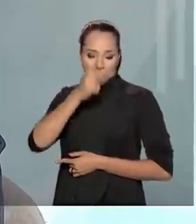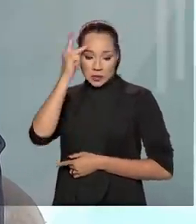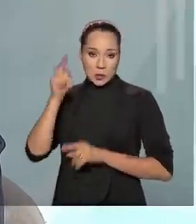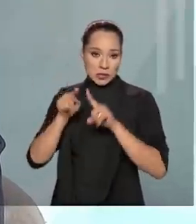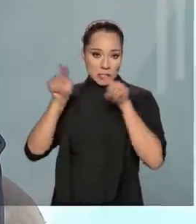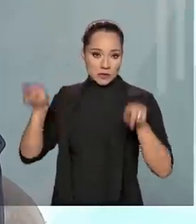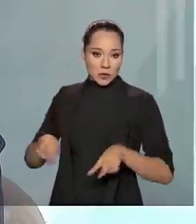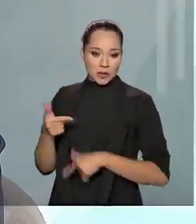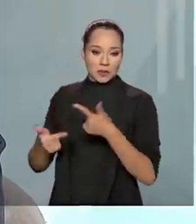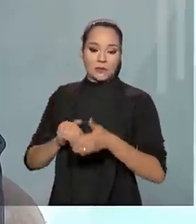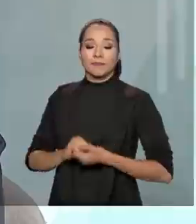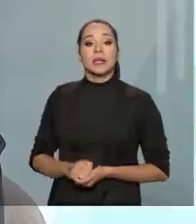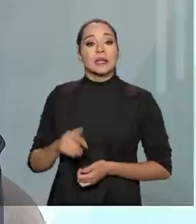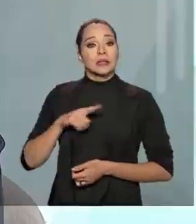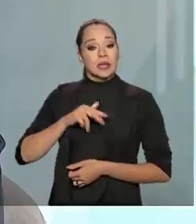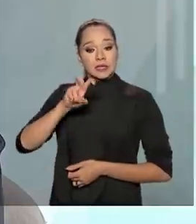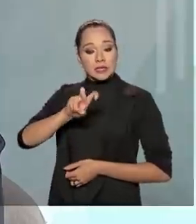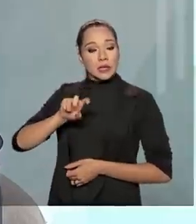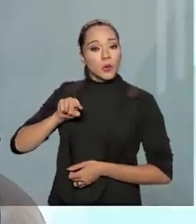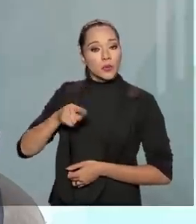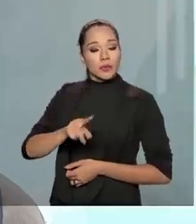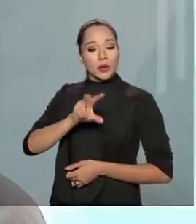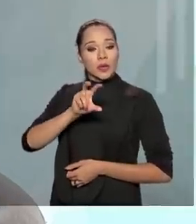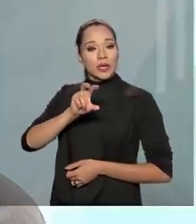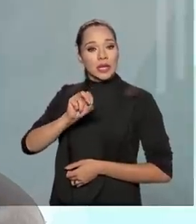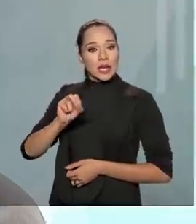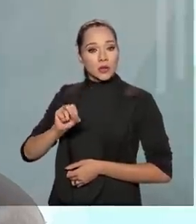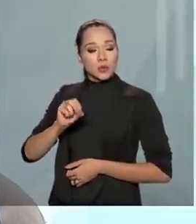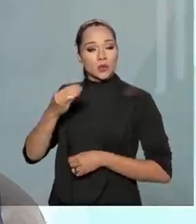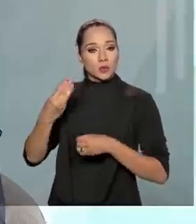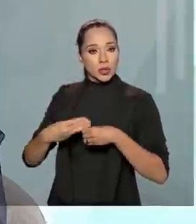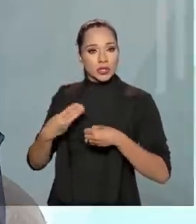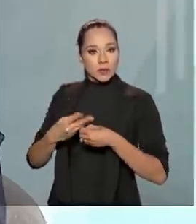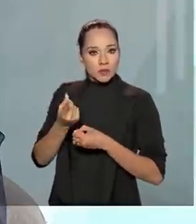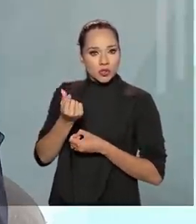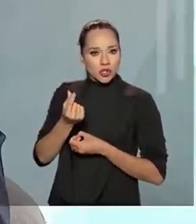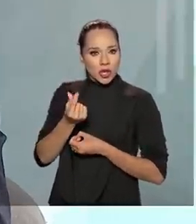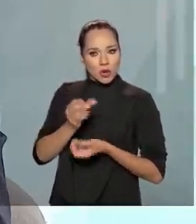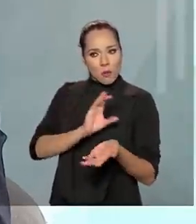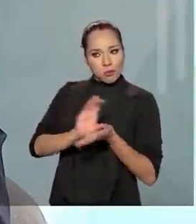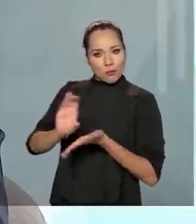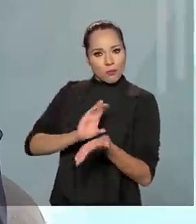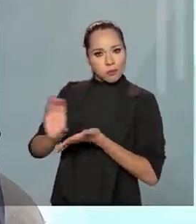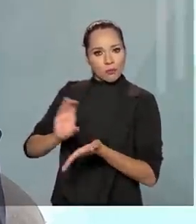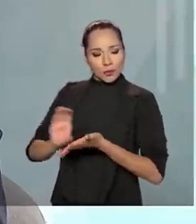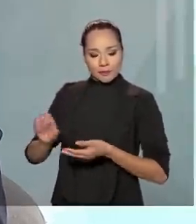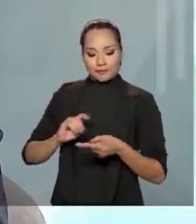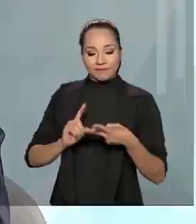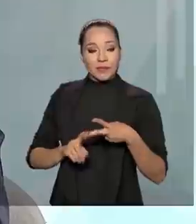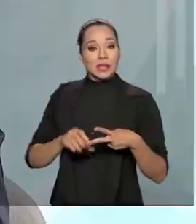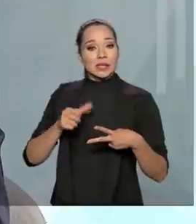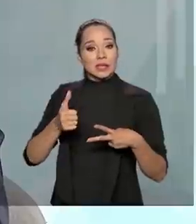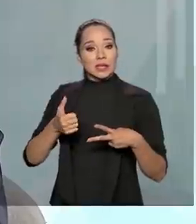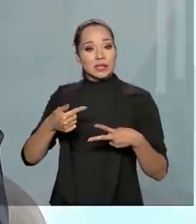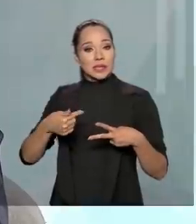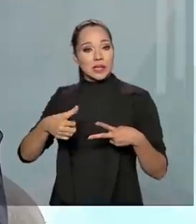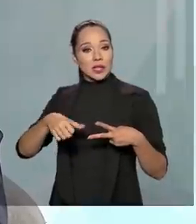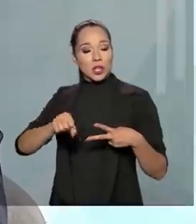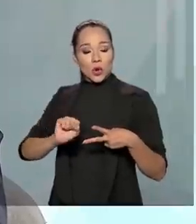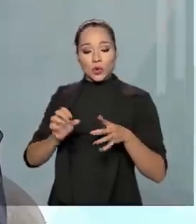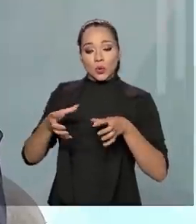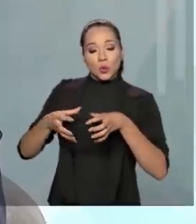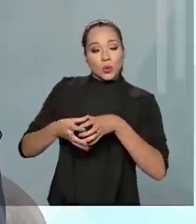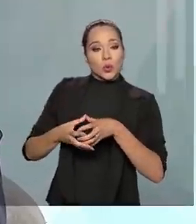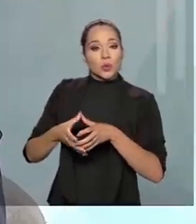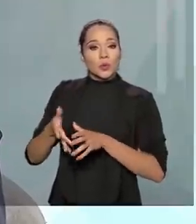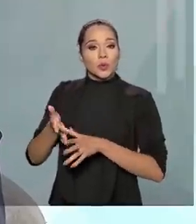Nós temos 5.570 municípios recebendo recursos federais. Nós temos 178 órgãos da